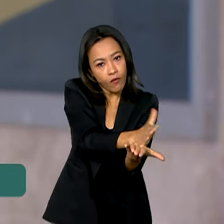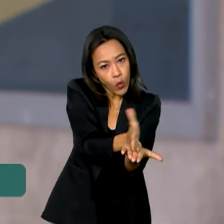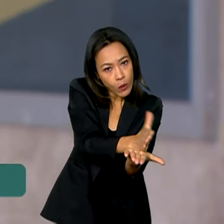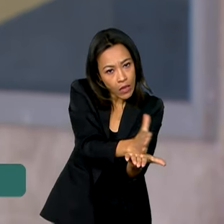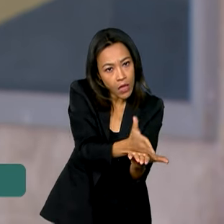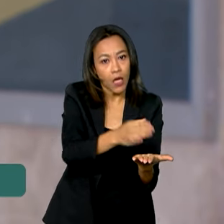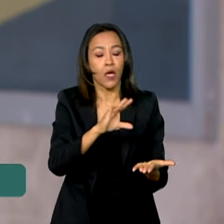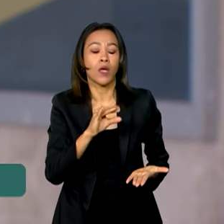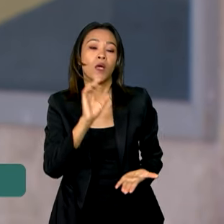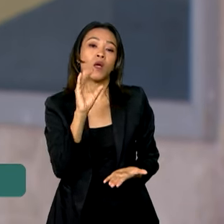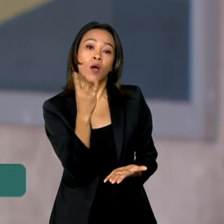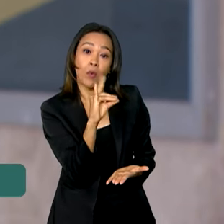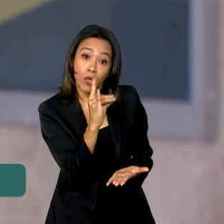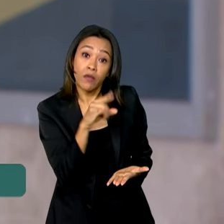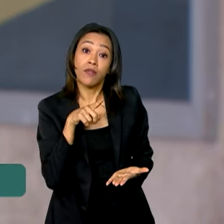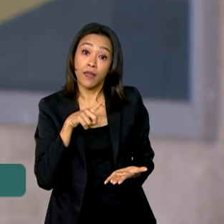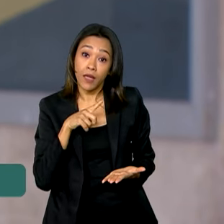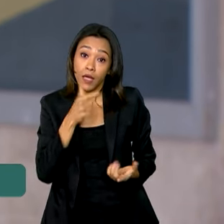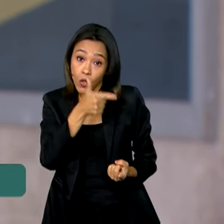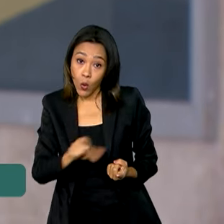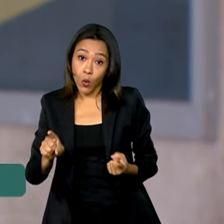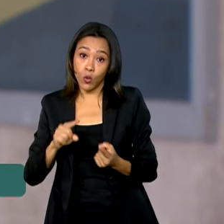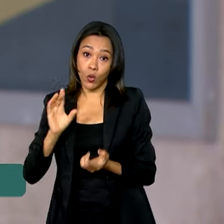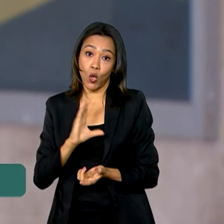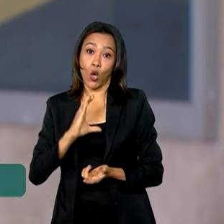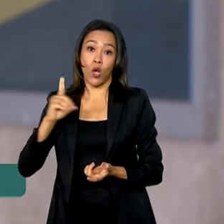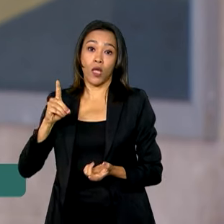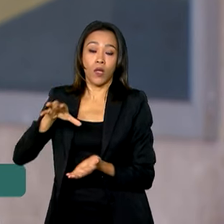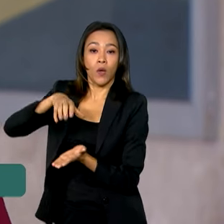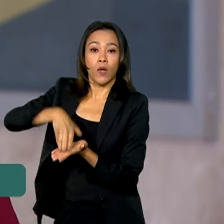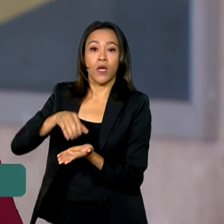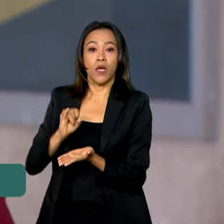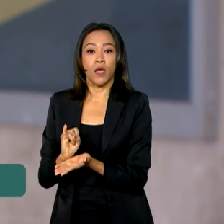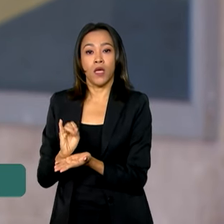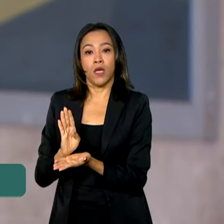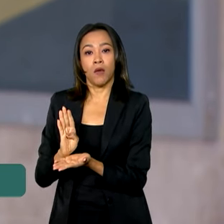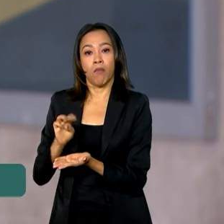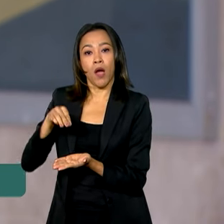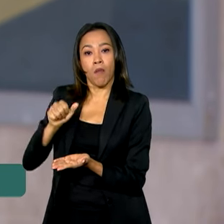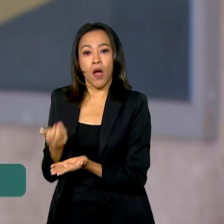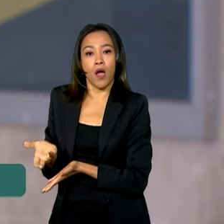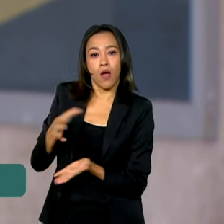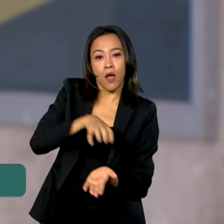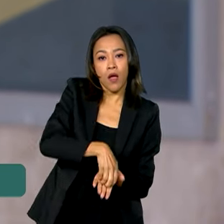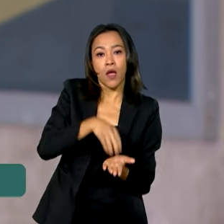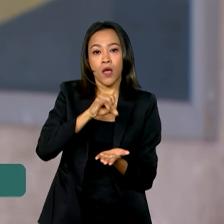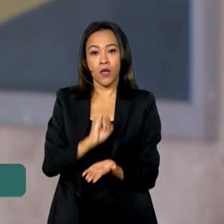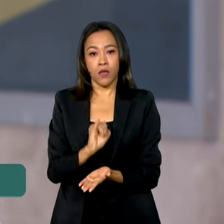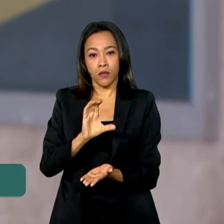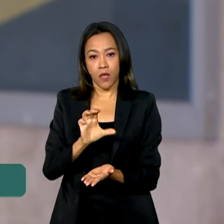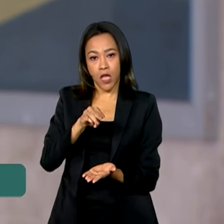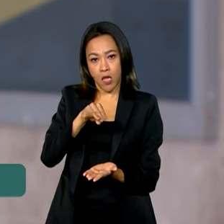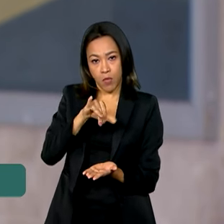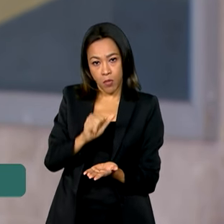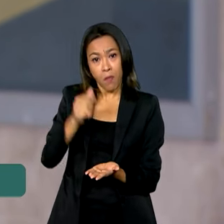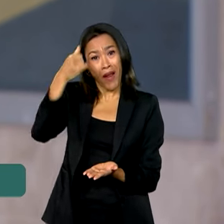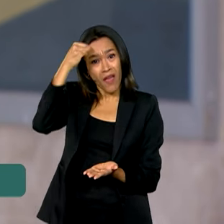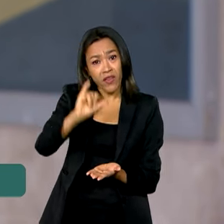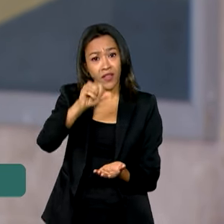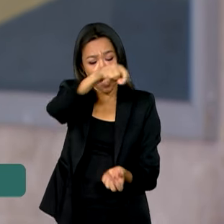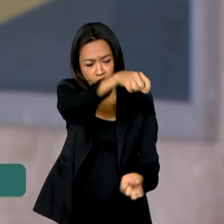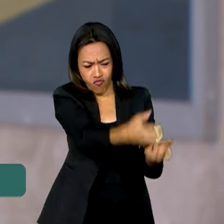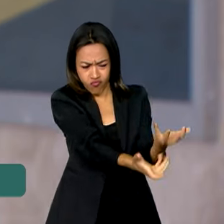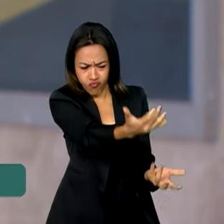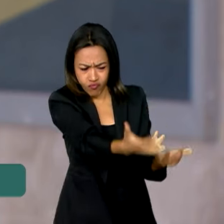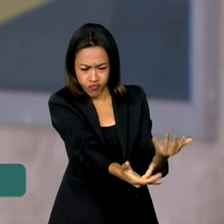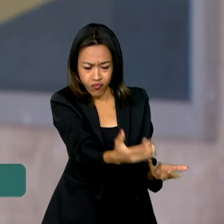também vai atuar em coordenação com o IBAMA e o ICMBio para extinguir os focos de incêndio ao longo da fronteira e prevenir